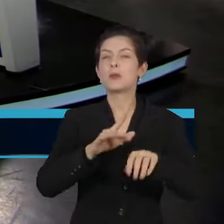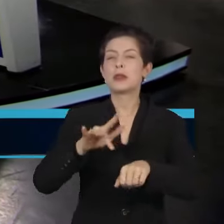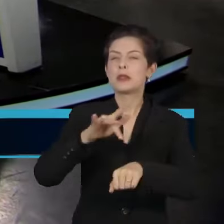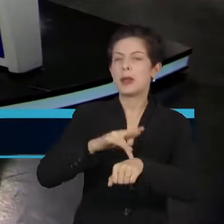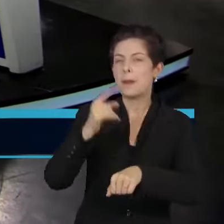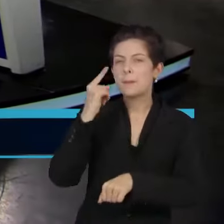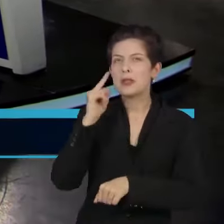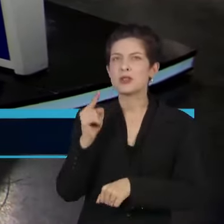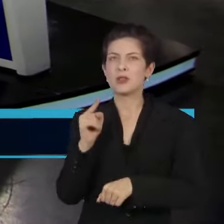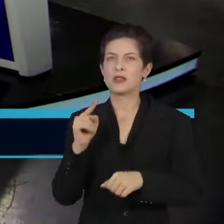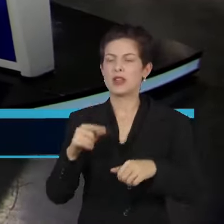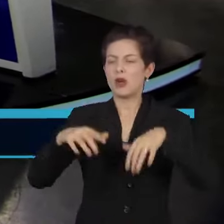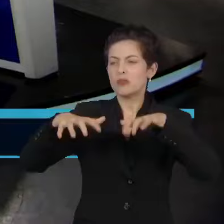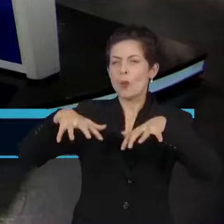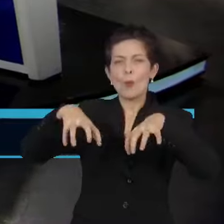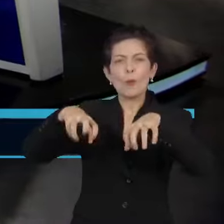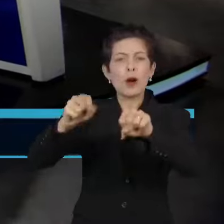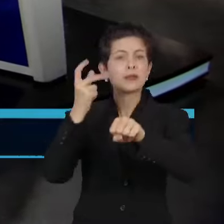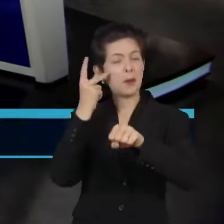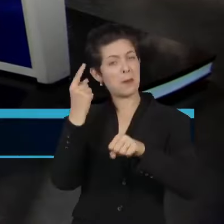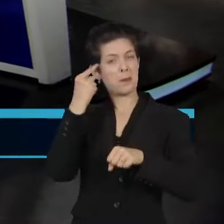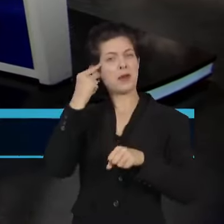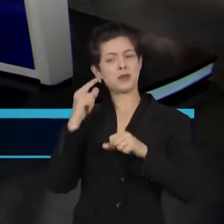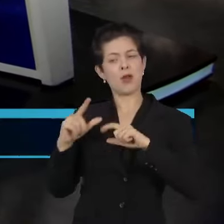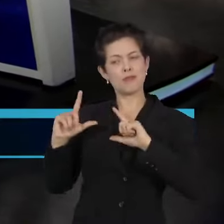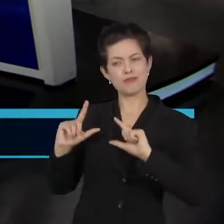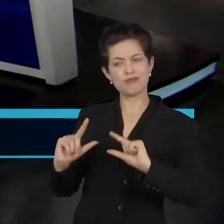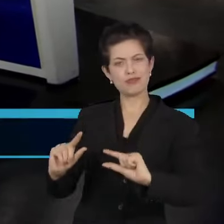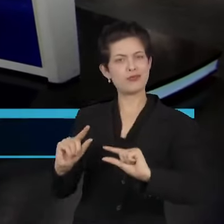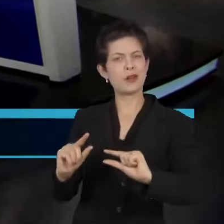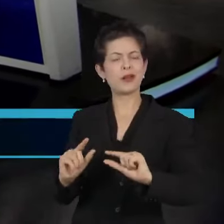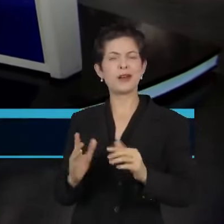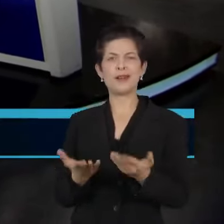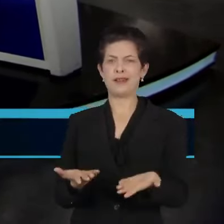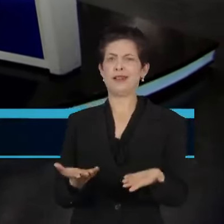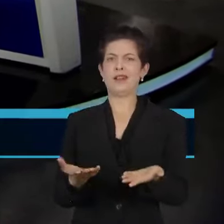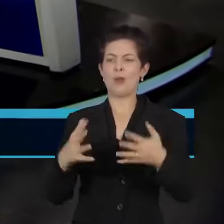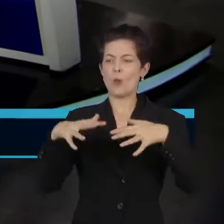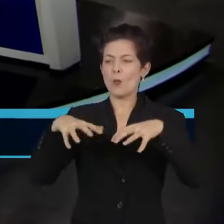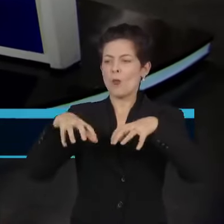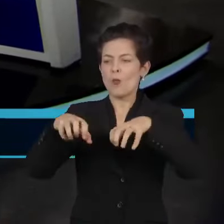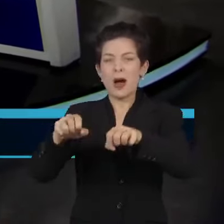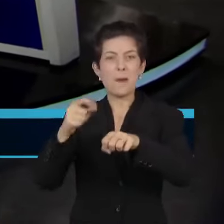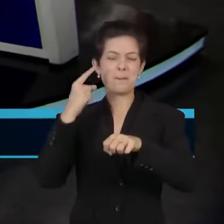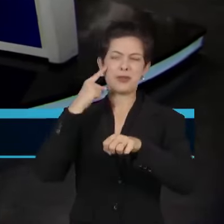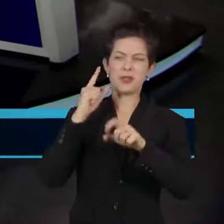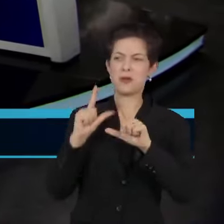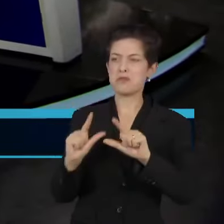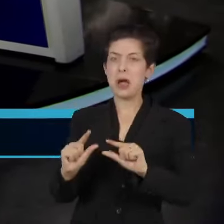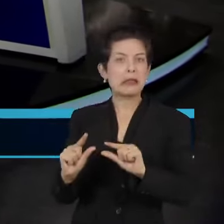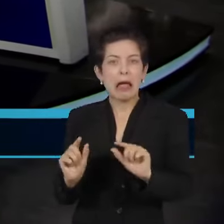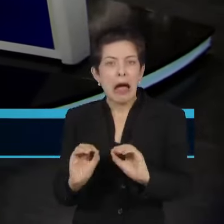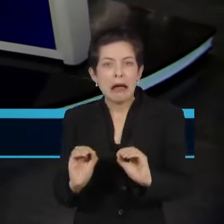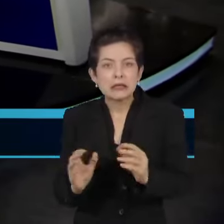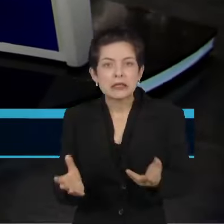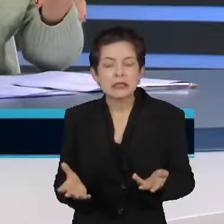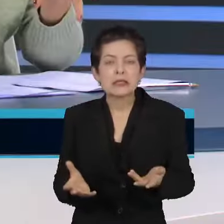achou até que essa falta de chuva em São Paulo, por exemplo, que é o estado que tem o maior número de casos, que a falta de chuva iria amenizar e não amenizou.